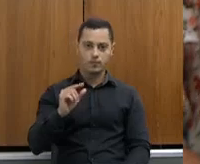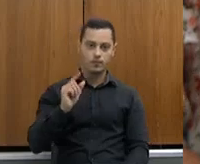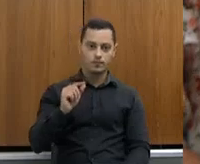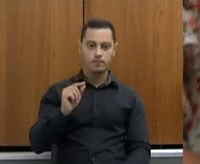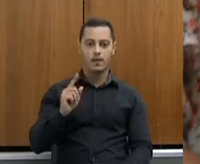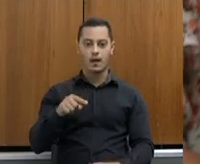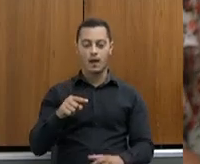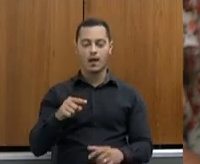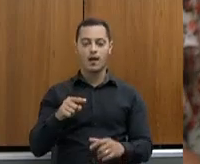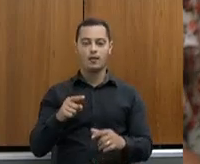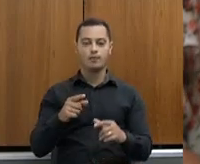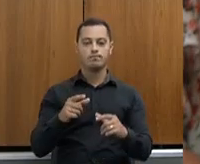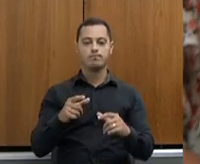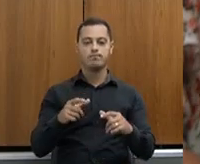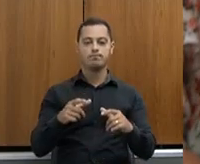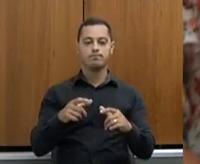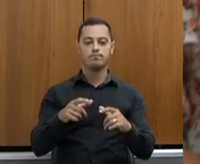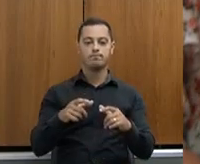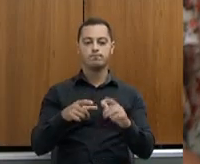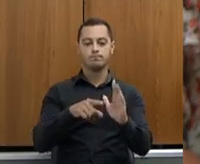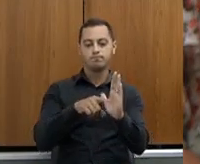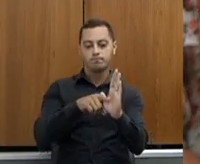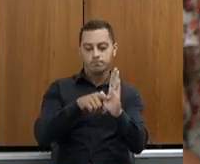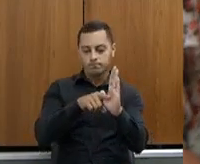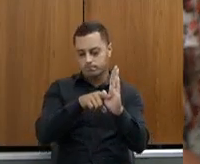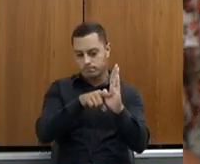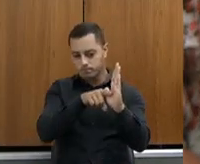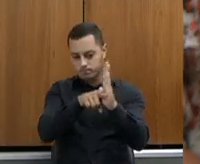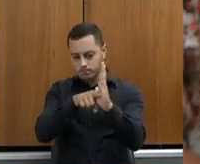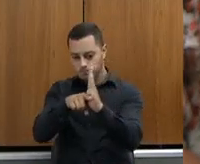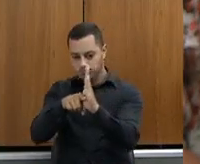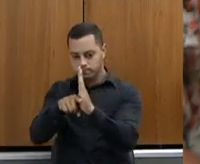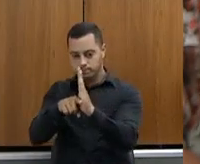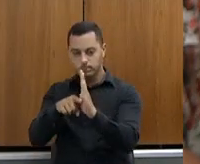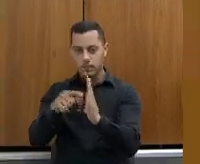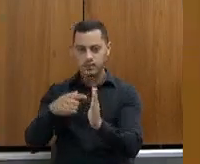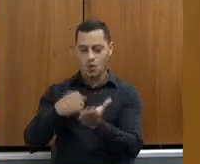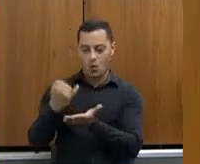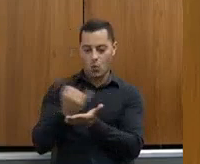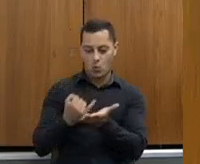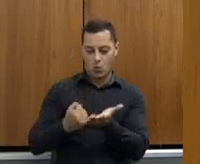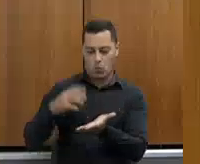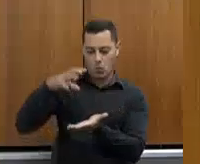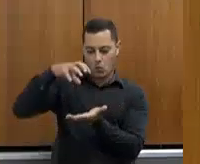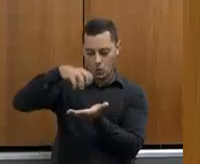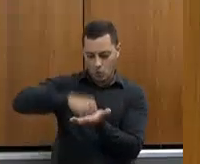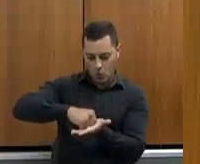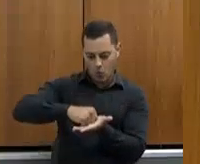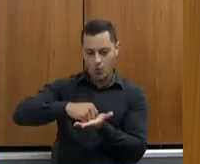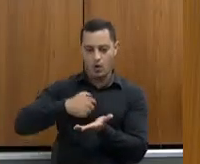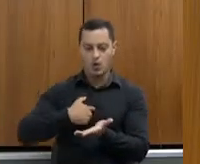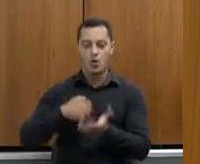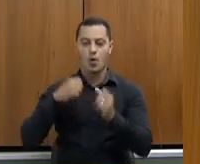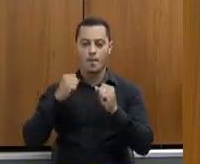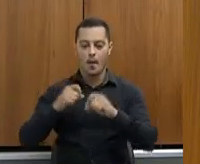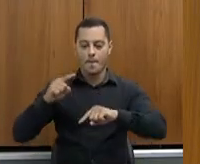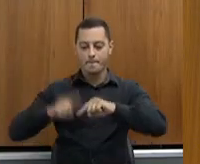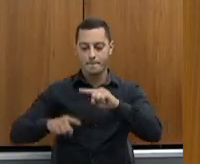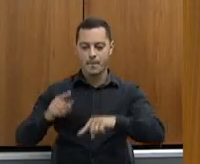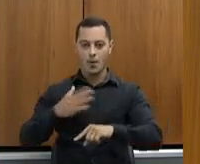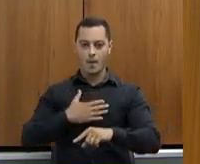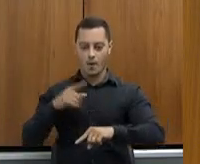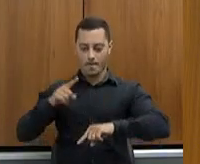Eletrônico, onde os consórcios se adequam, se inscrevem, e automaticamente já podem comercializar esse produto